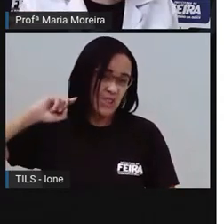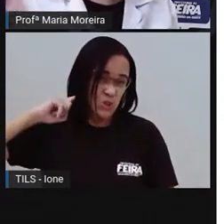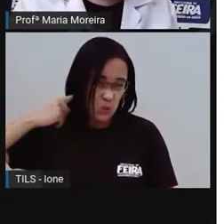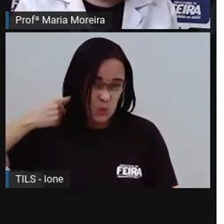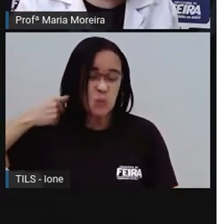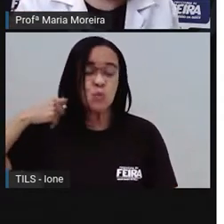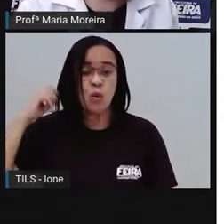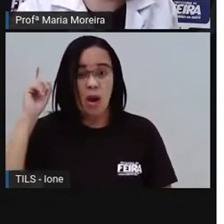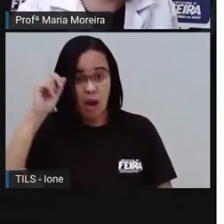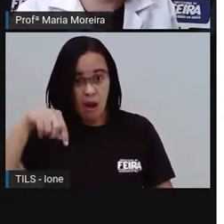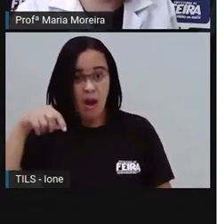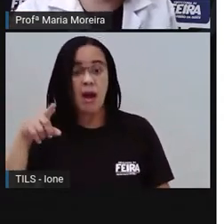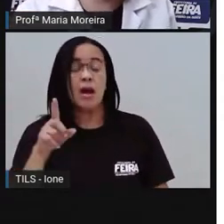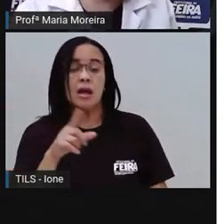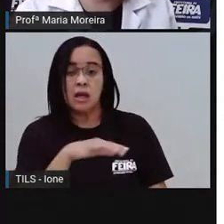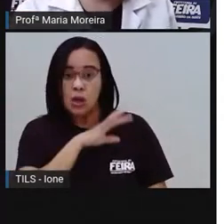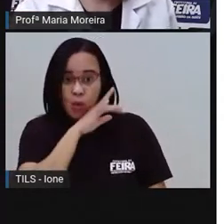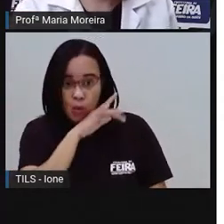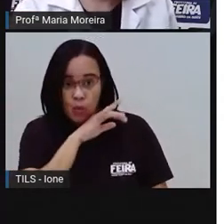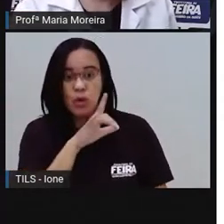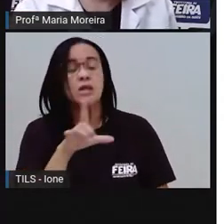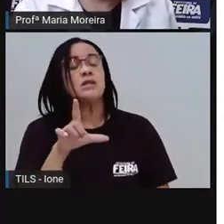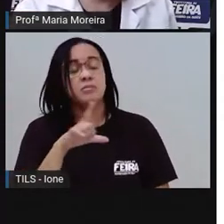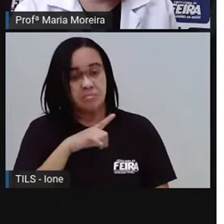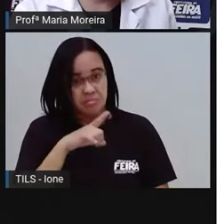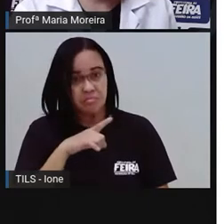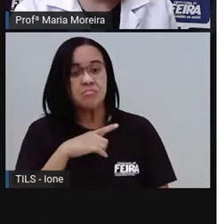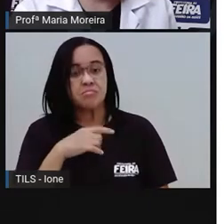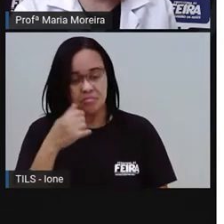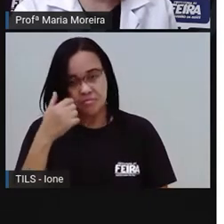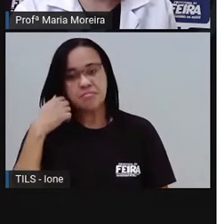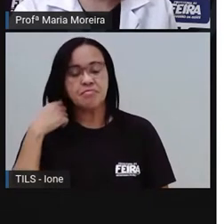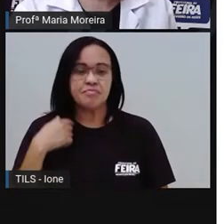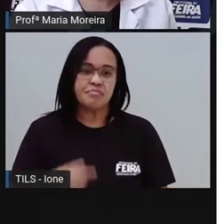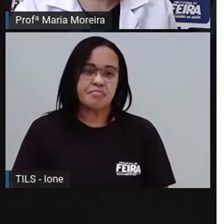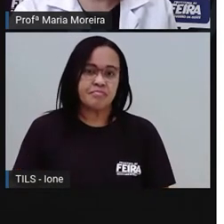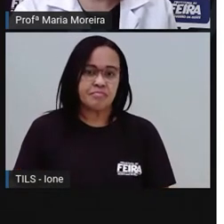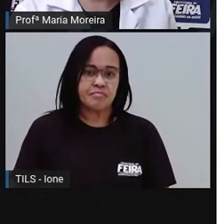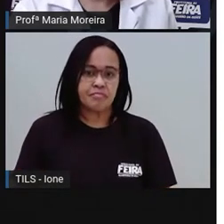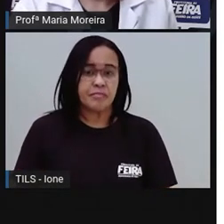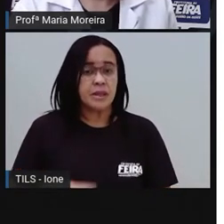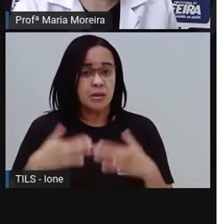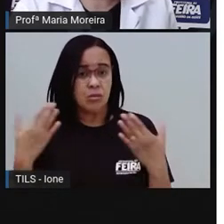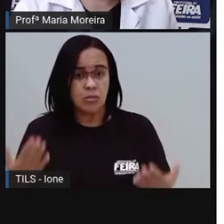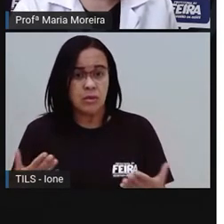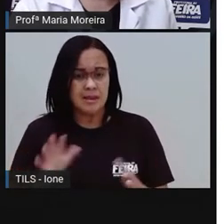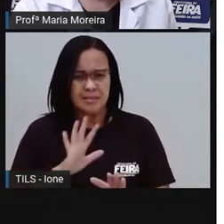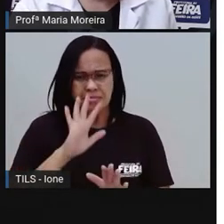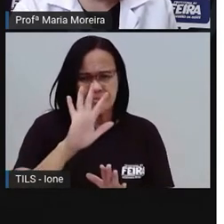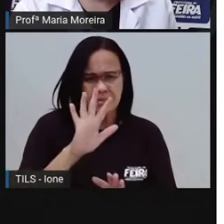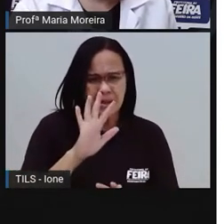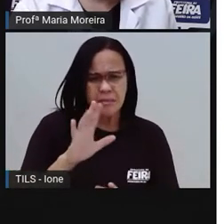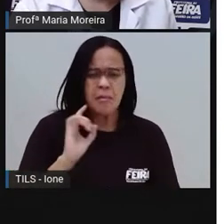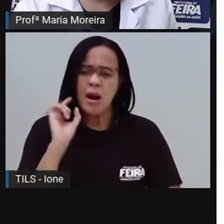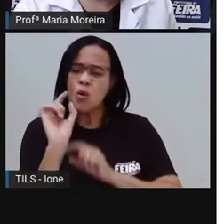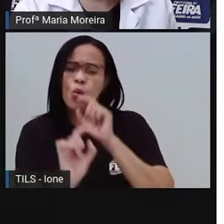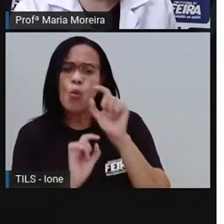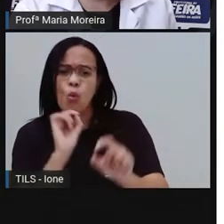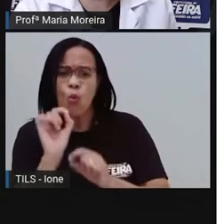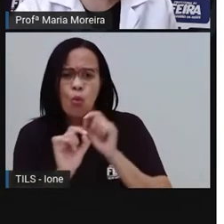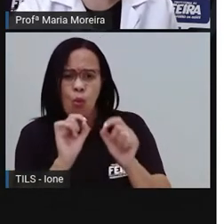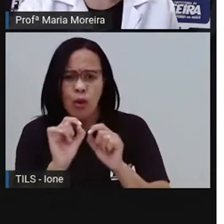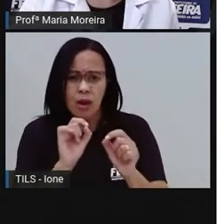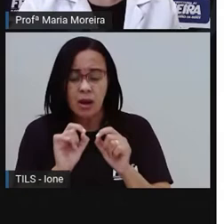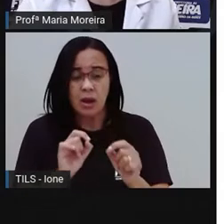Mas também é o quê? Uma forma de poluição, tá? Bom, os efeitos, né, da